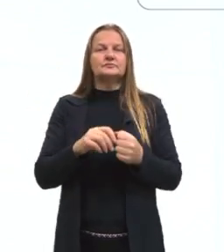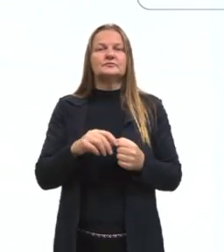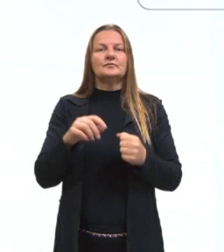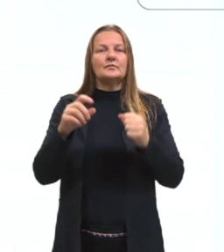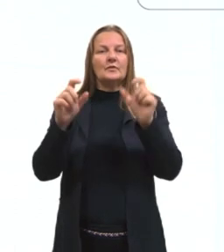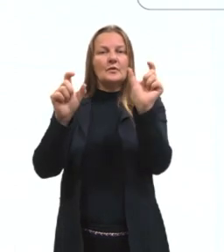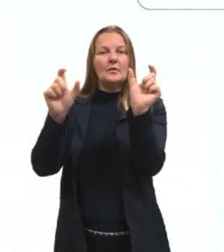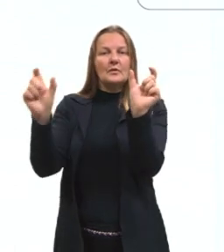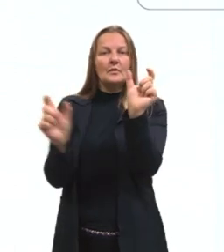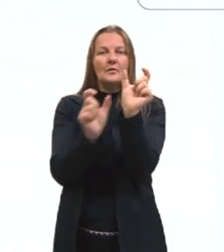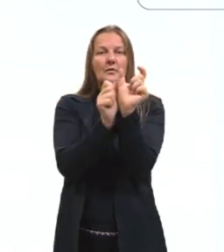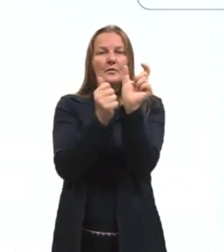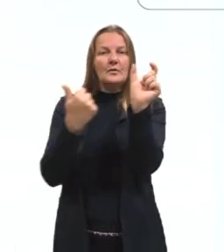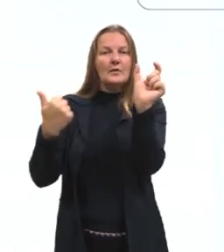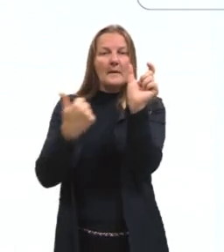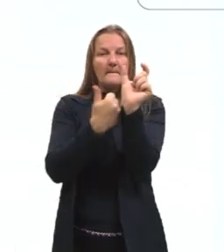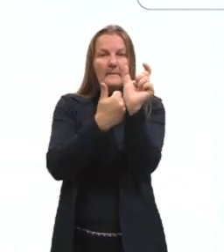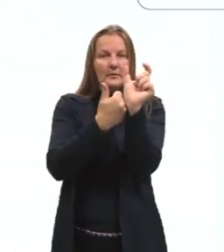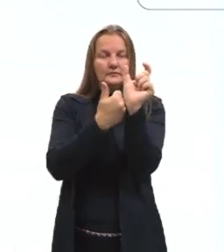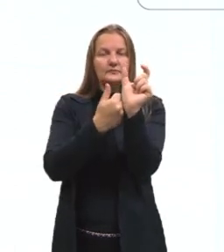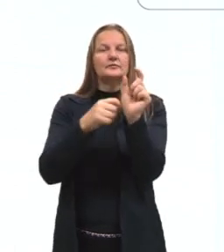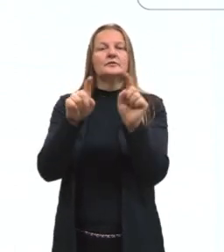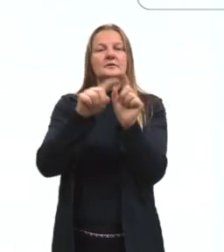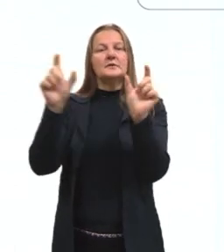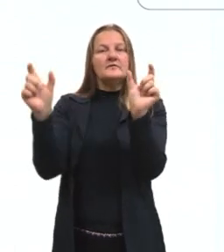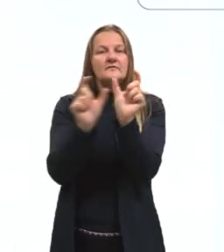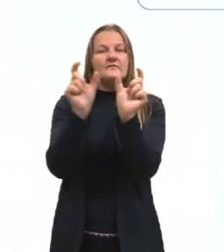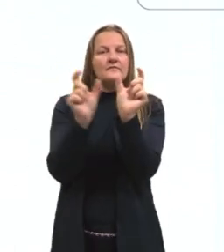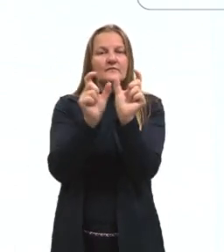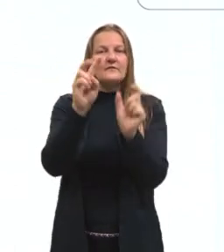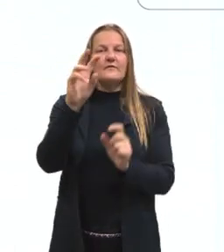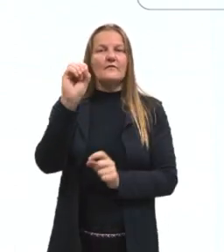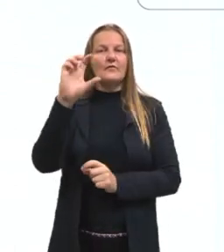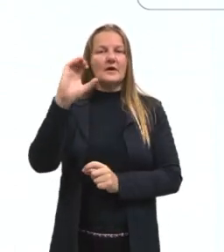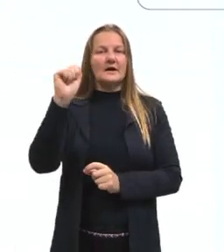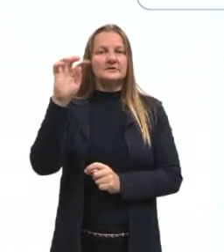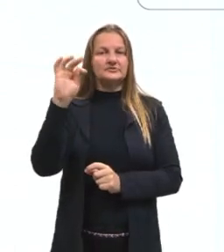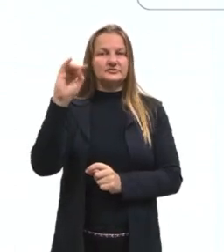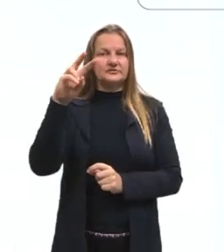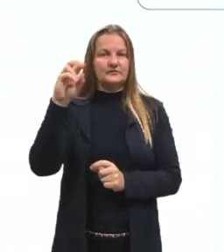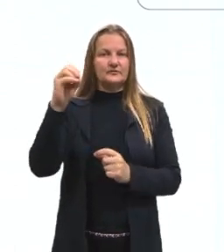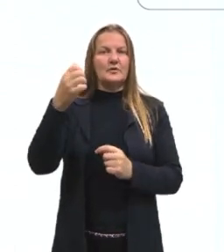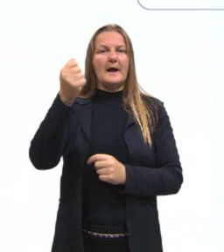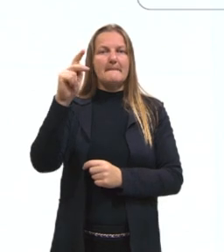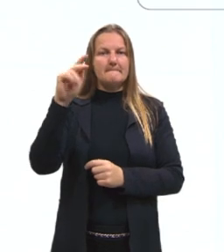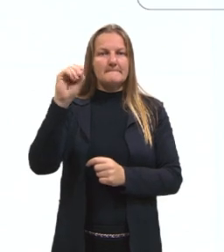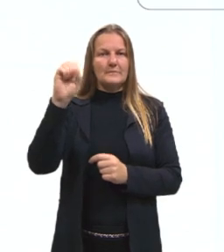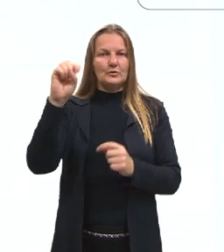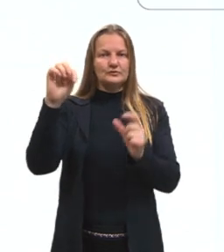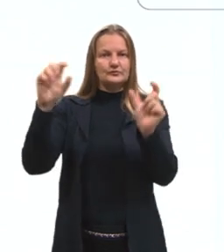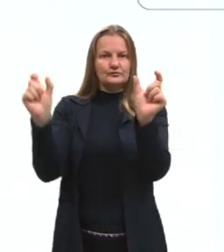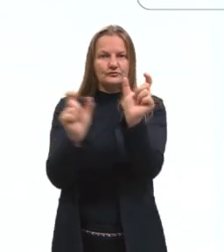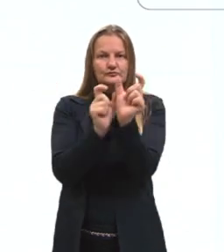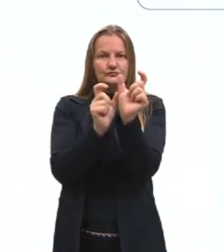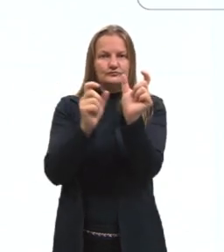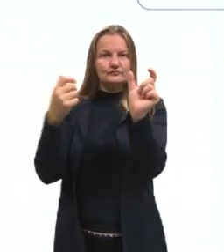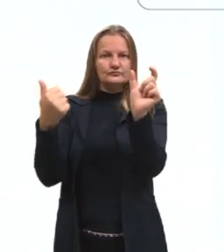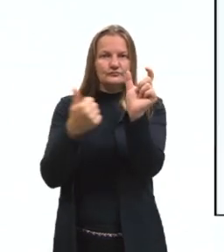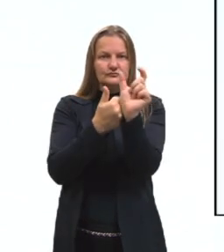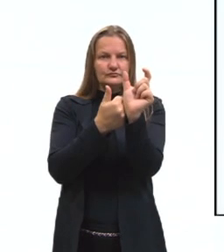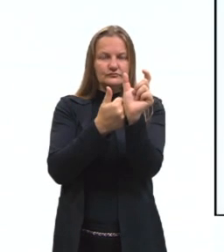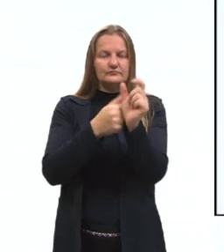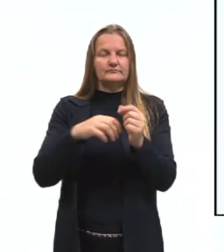aposto e do vocativo. Então, a nossa aula hoje vai englobar todos esses três termos